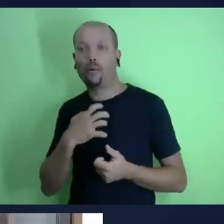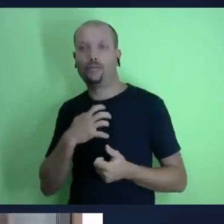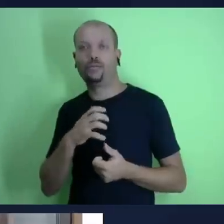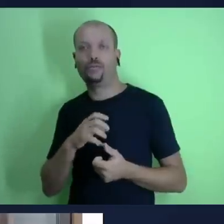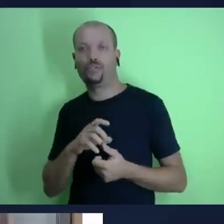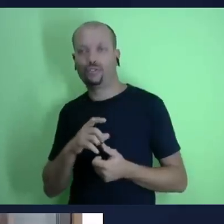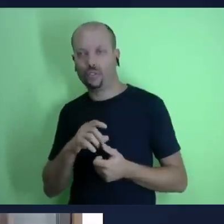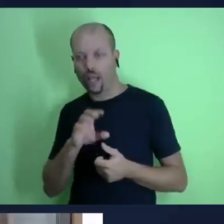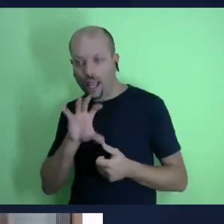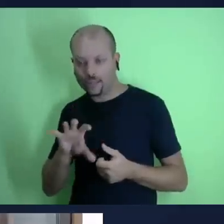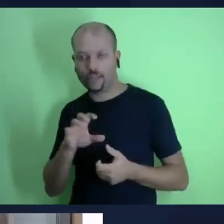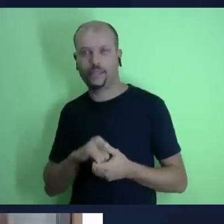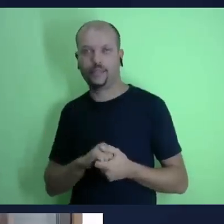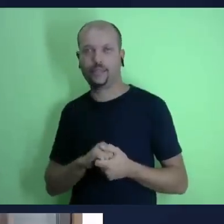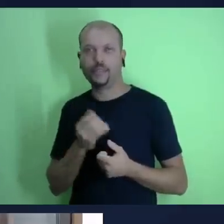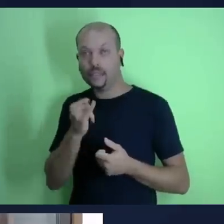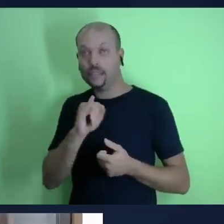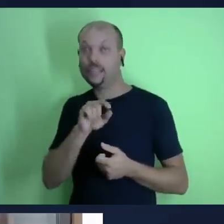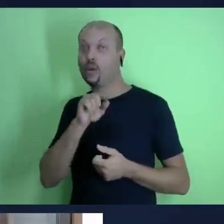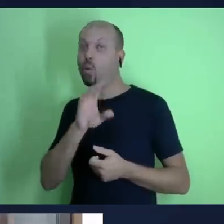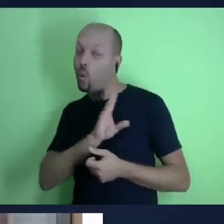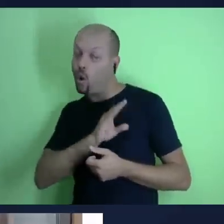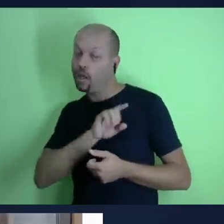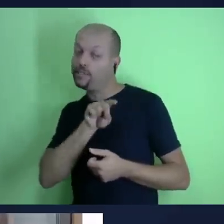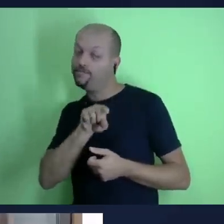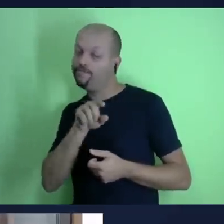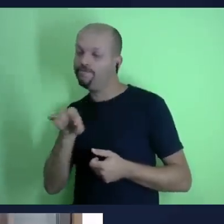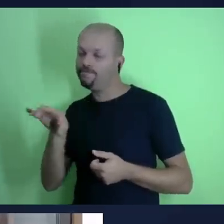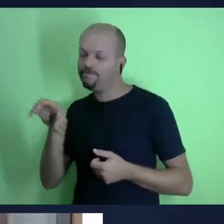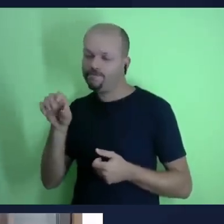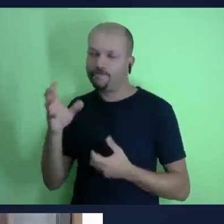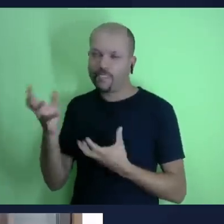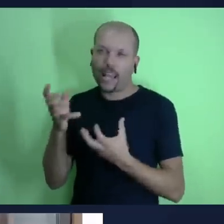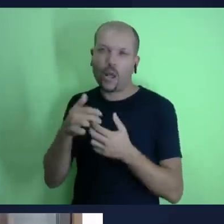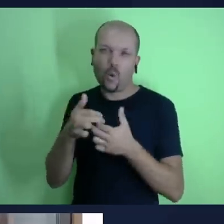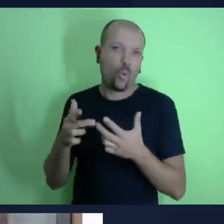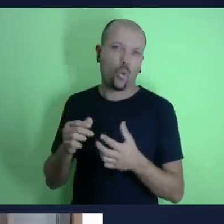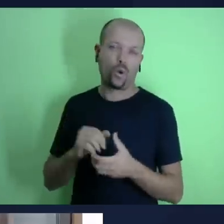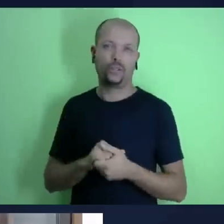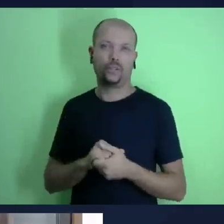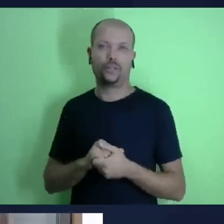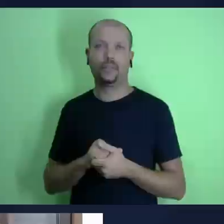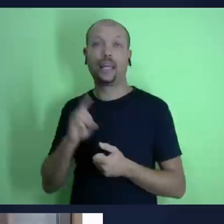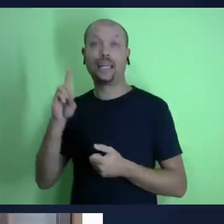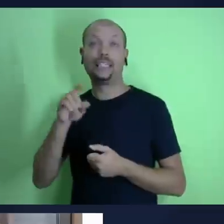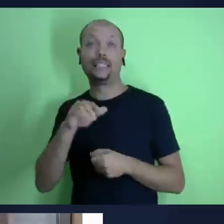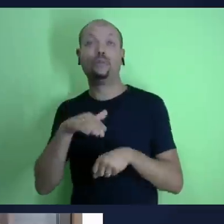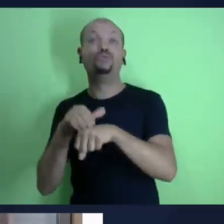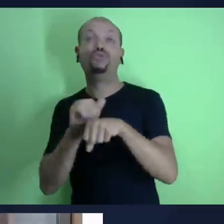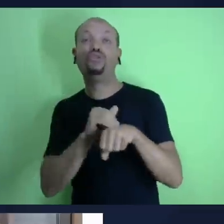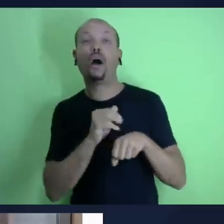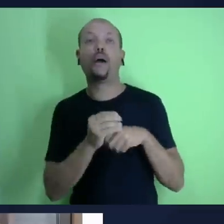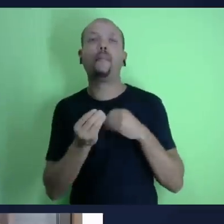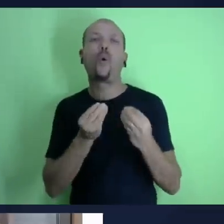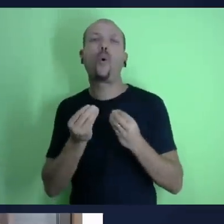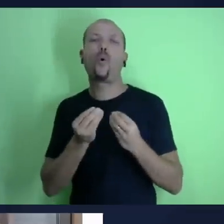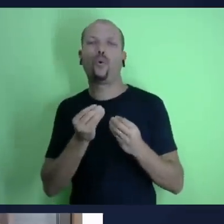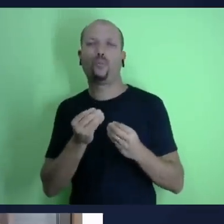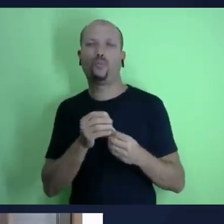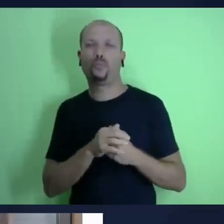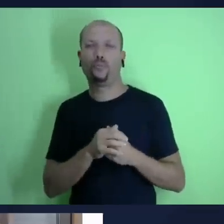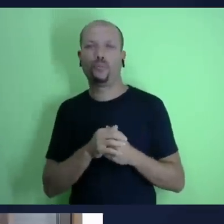tesouros onde ou de que forma Deus espera que a gente coloque todos os nossos